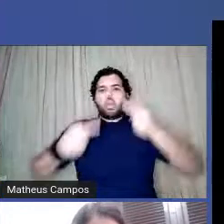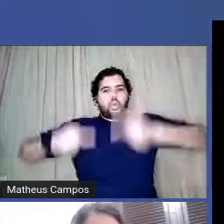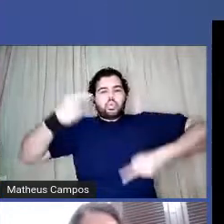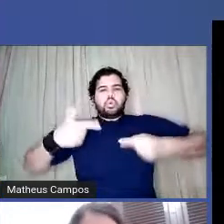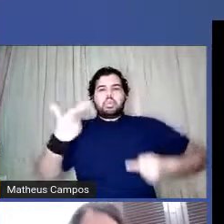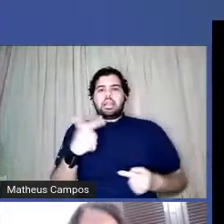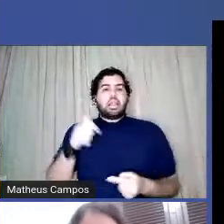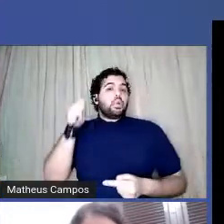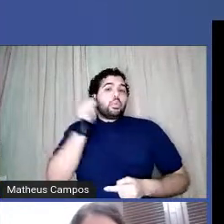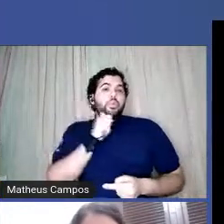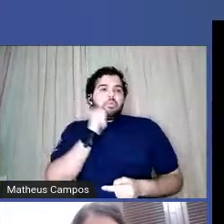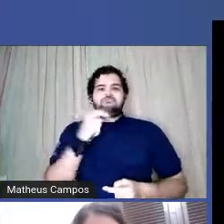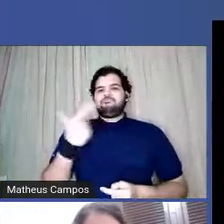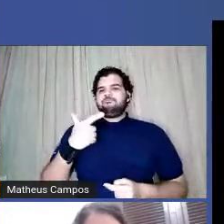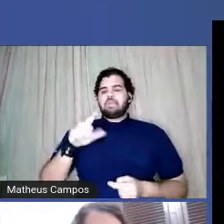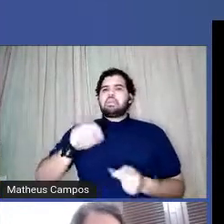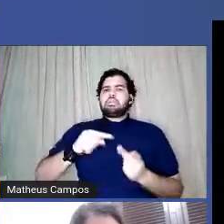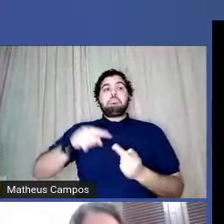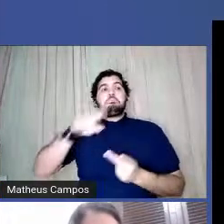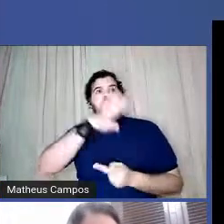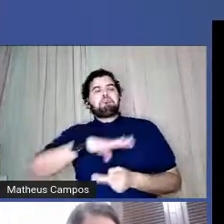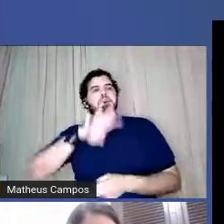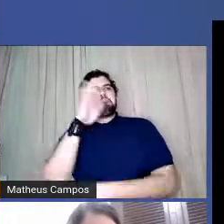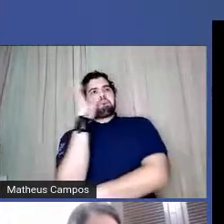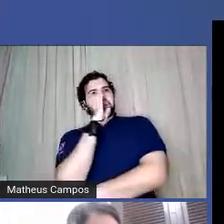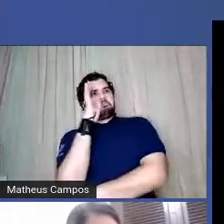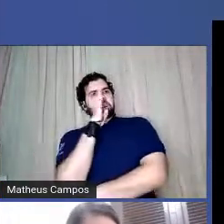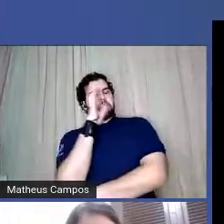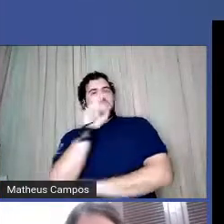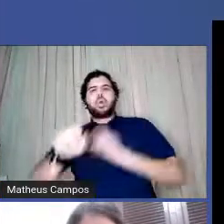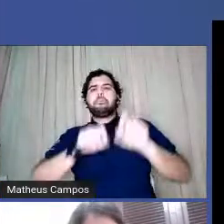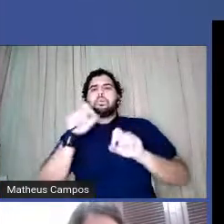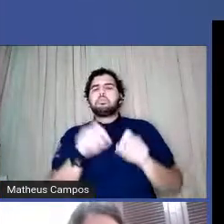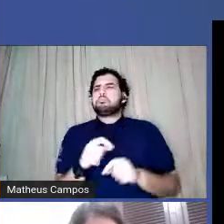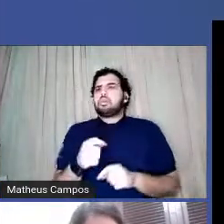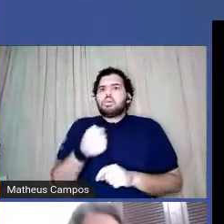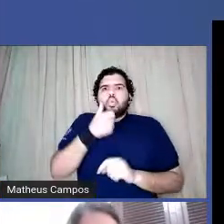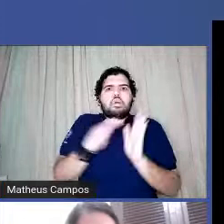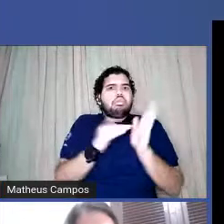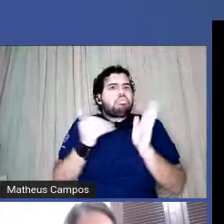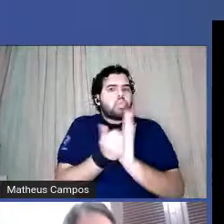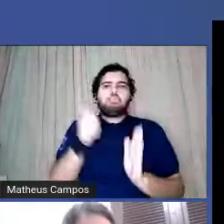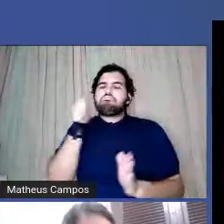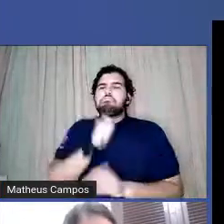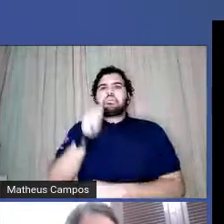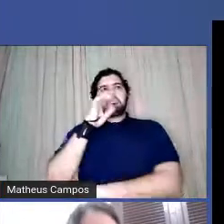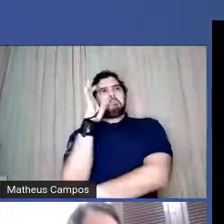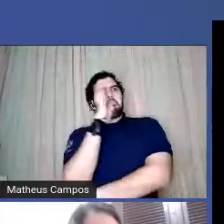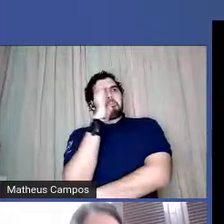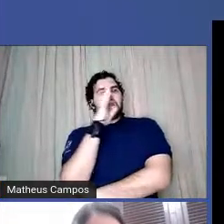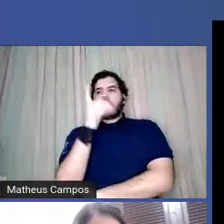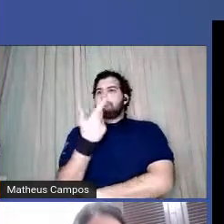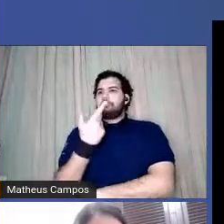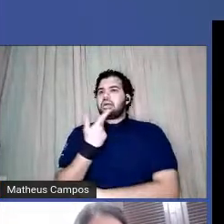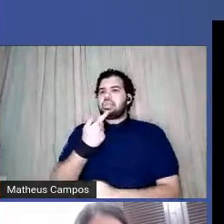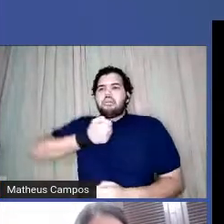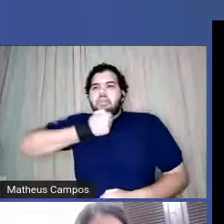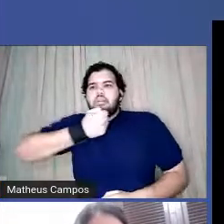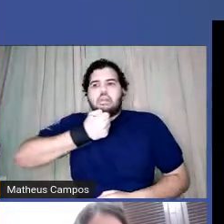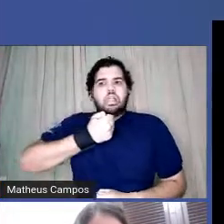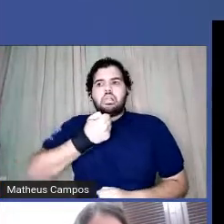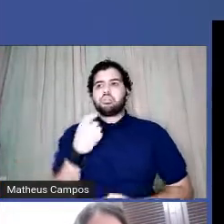feminina, mas tinha público, o público da batalha era quase todos mulheres, mas se apresentando só tinha homens,